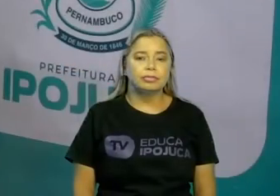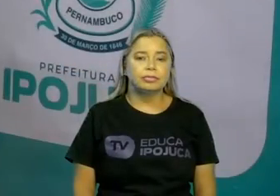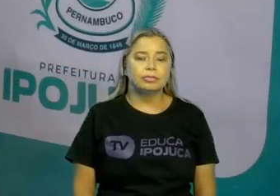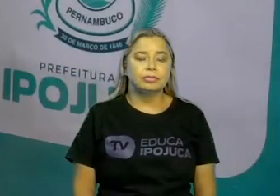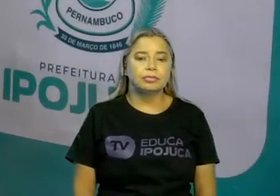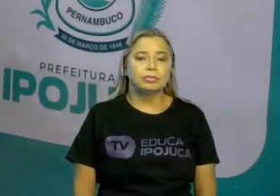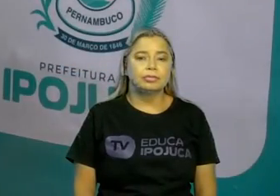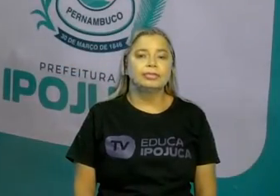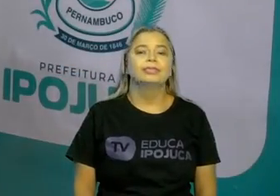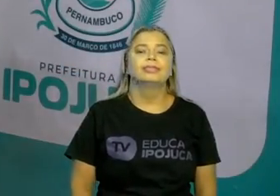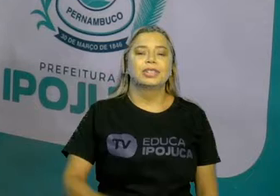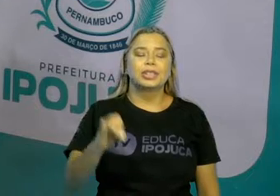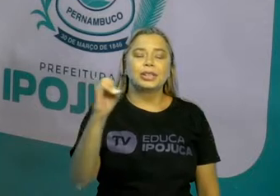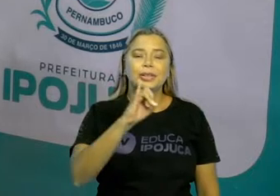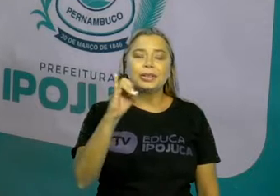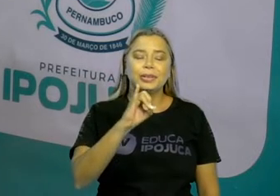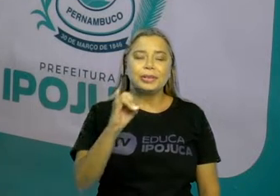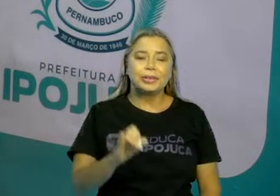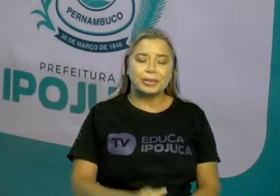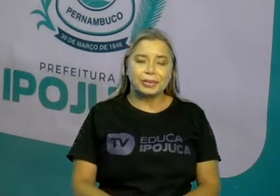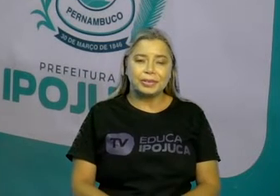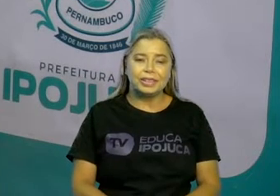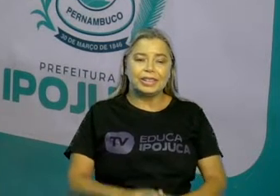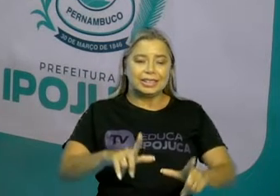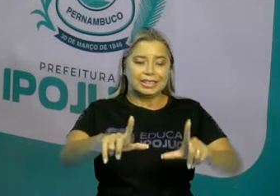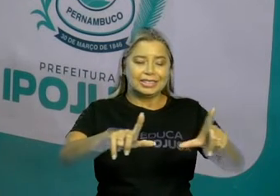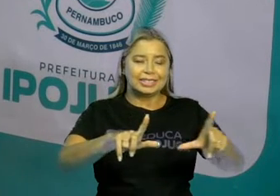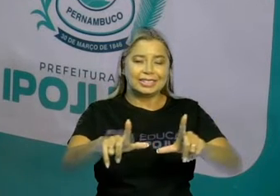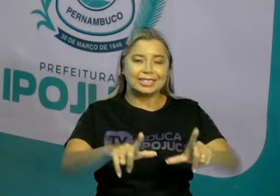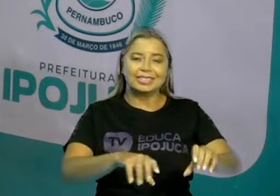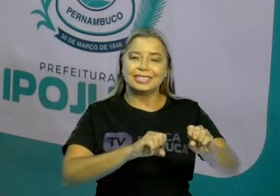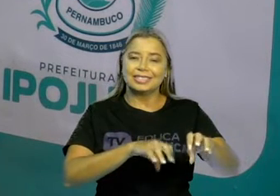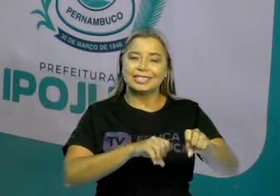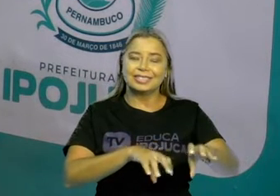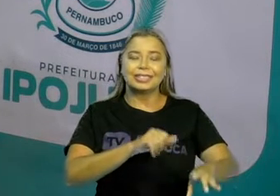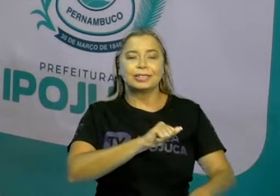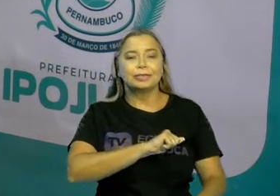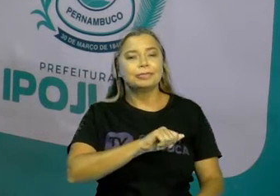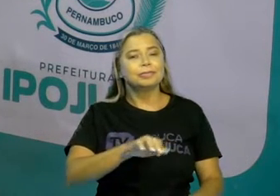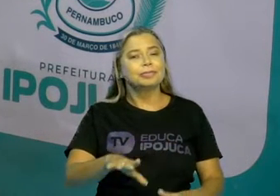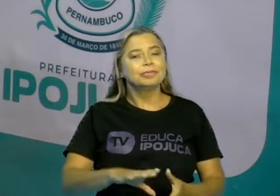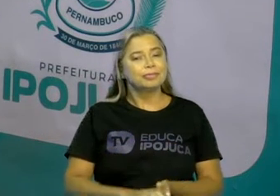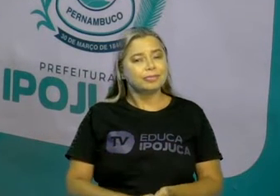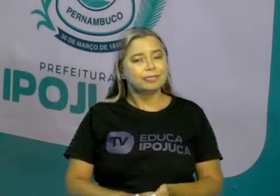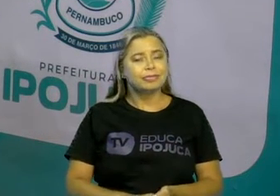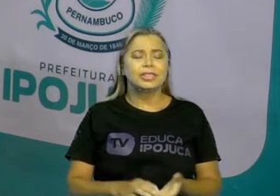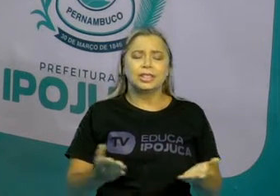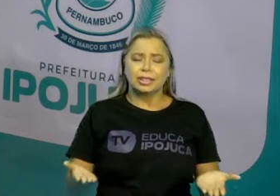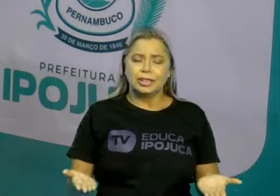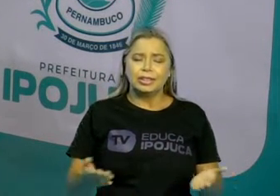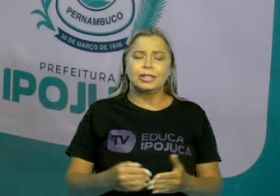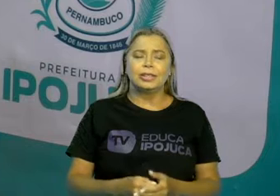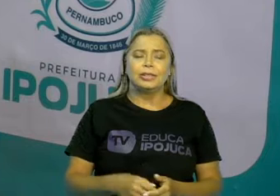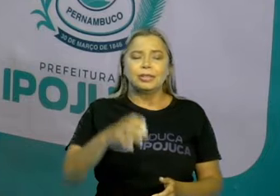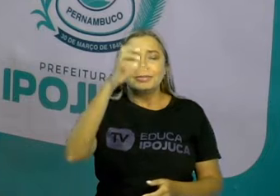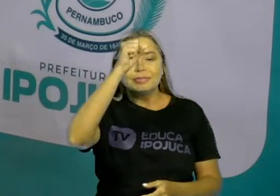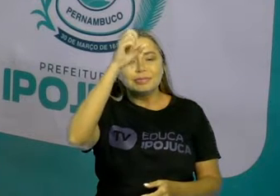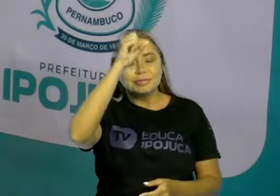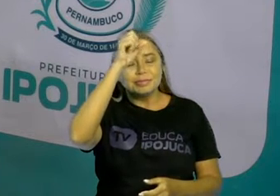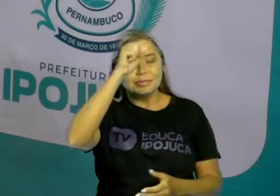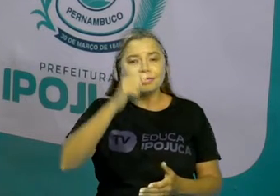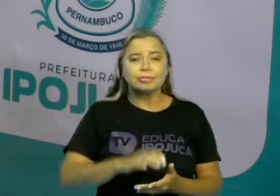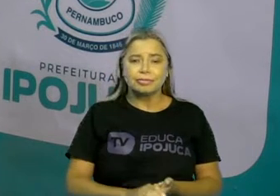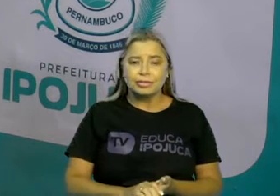Olá, Olá, está no ar a TV Educa e Pozuca. É mais um momento de aprender e